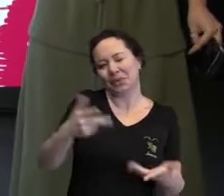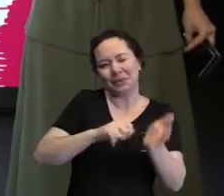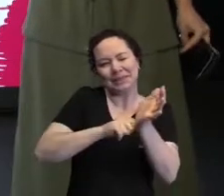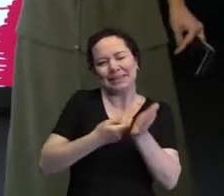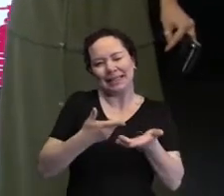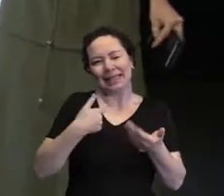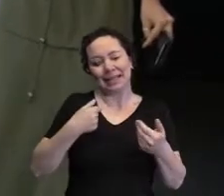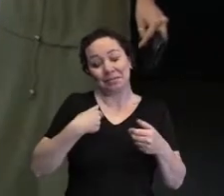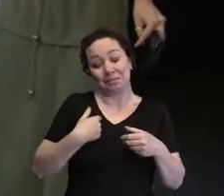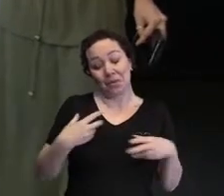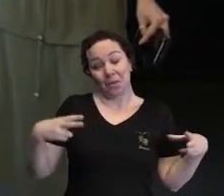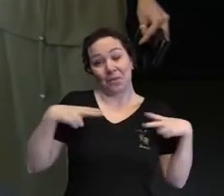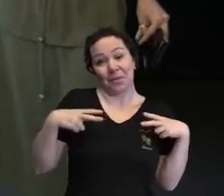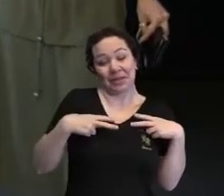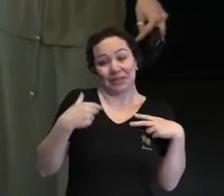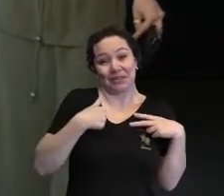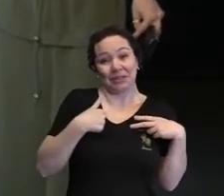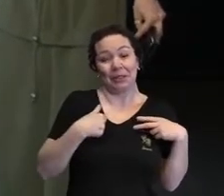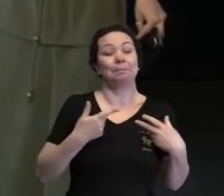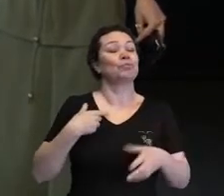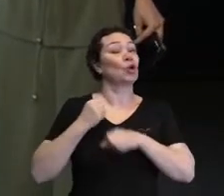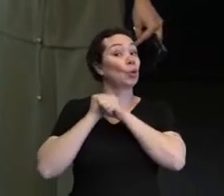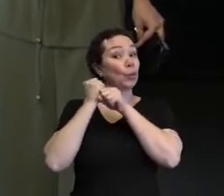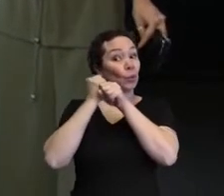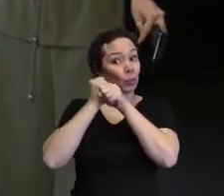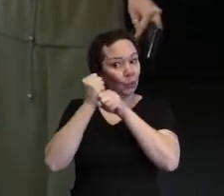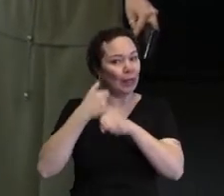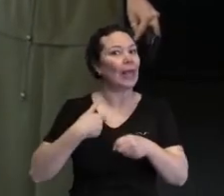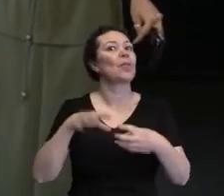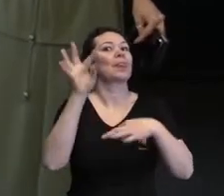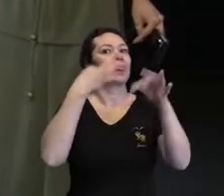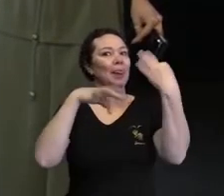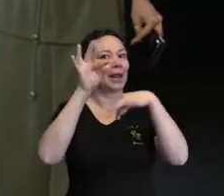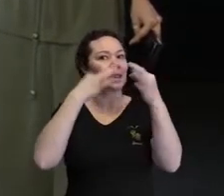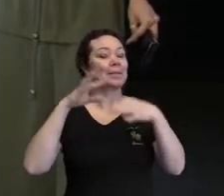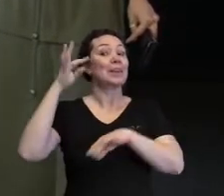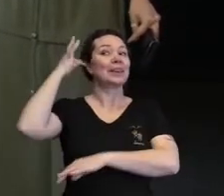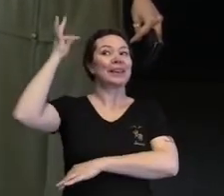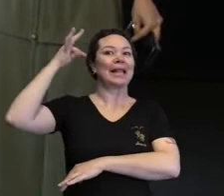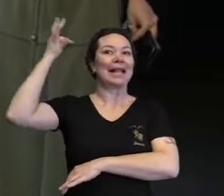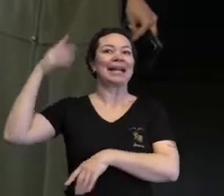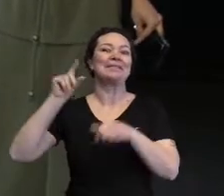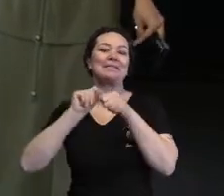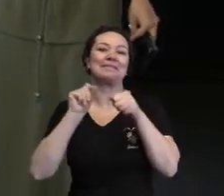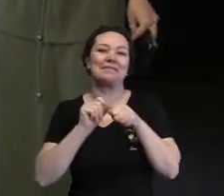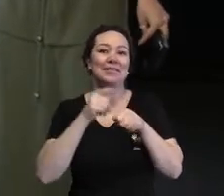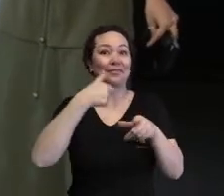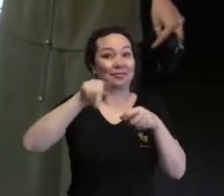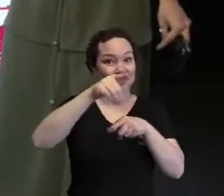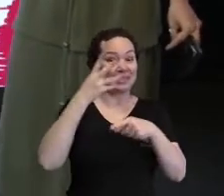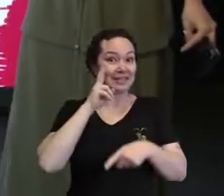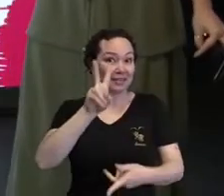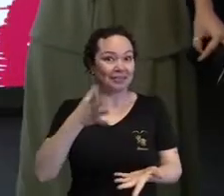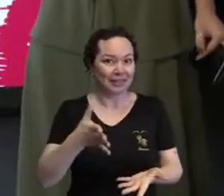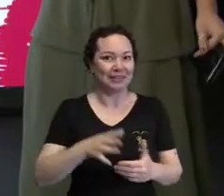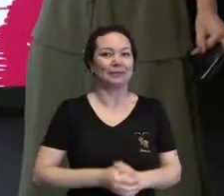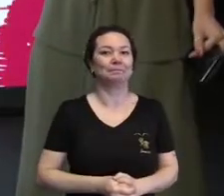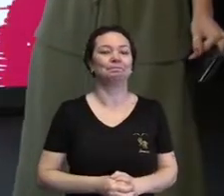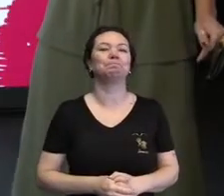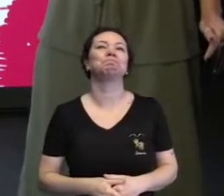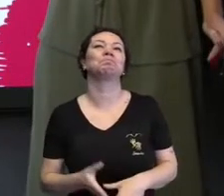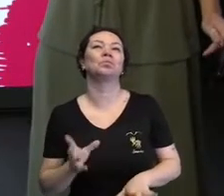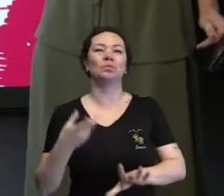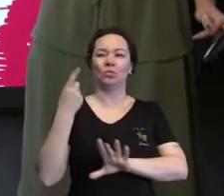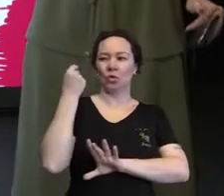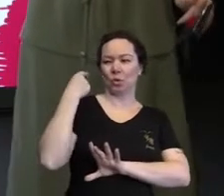muito íntima e que, olha só, foram muitos anos de terapia para eu estar aqui contando isso para todo mundo que está assistindo. Muito tempo,